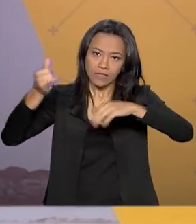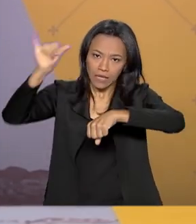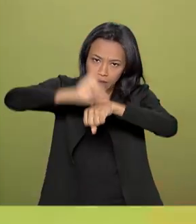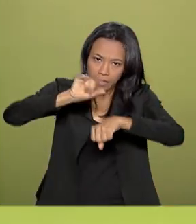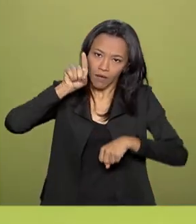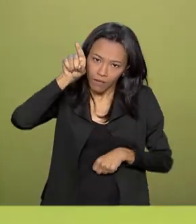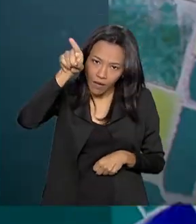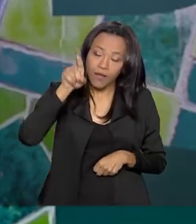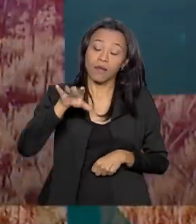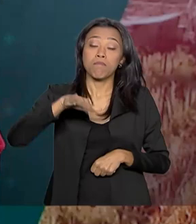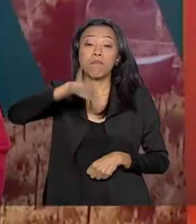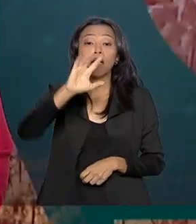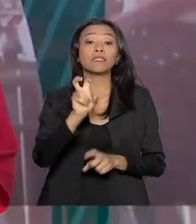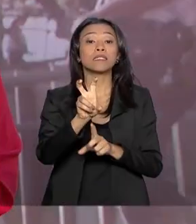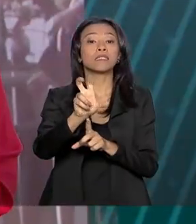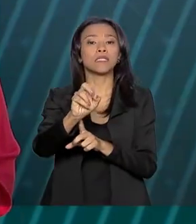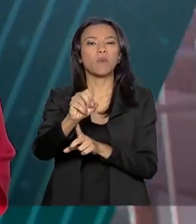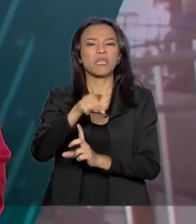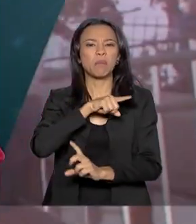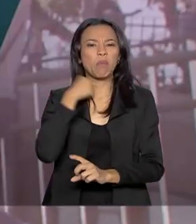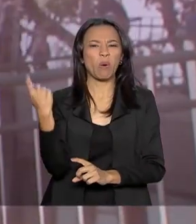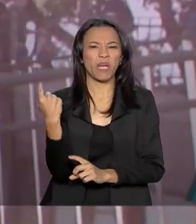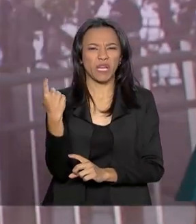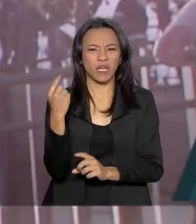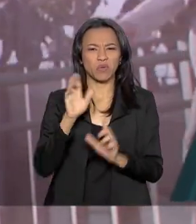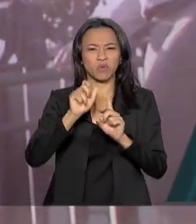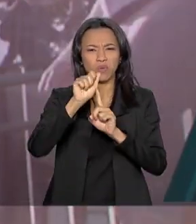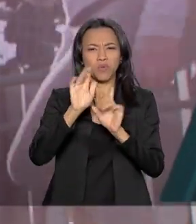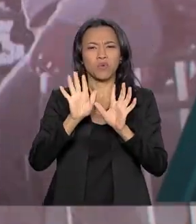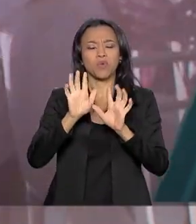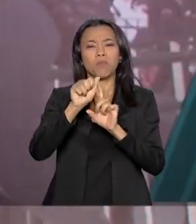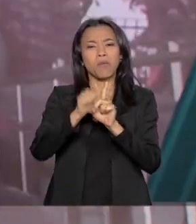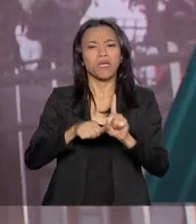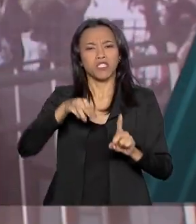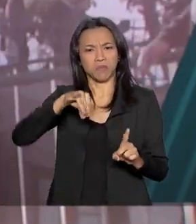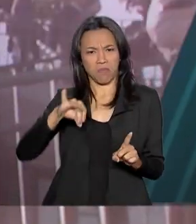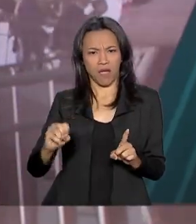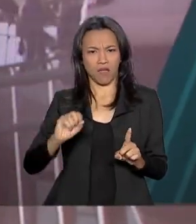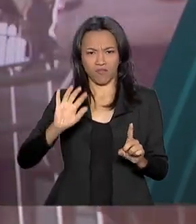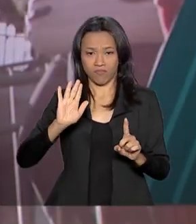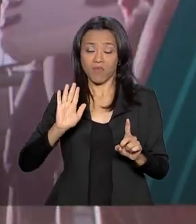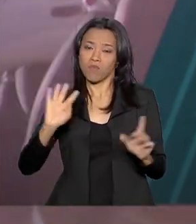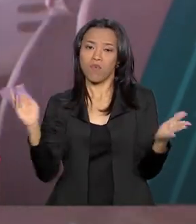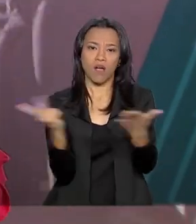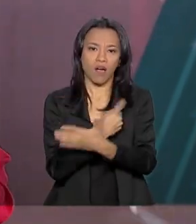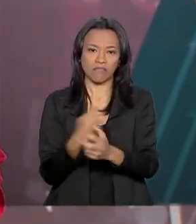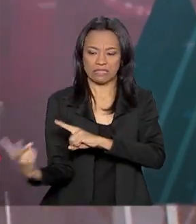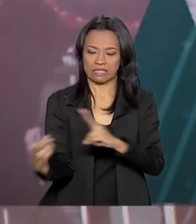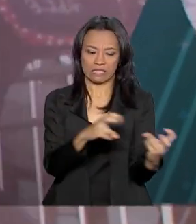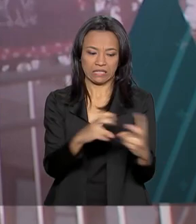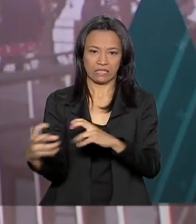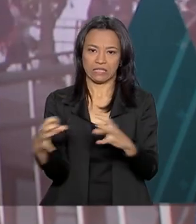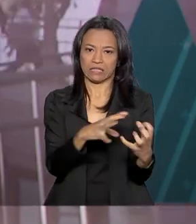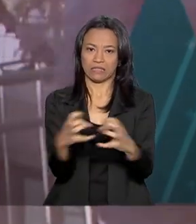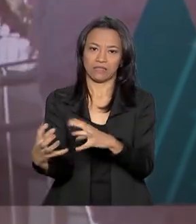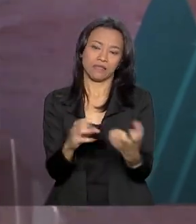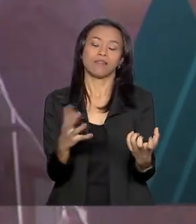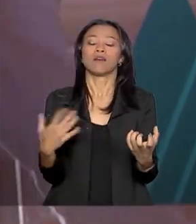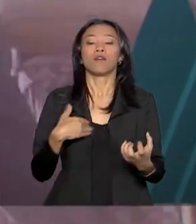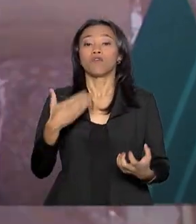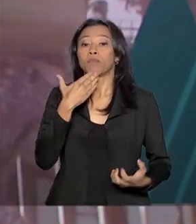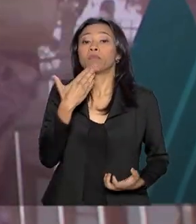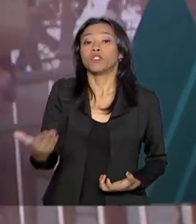onde mais de 50 presos morreram no final de maio, vítimas de disputas internas. O pedido foi feito pelo governador do